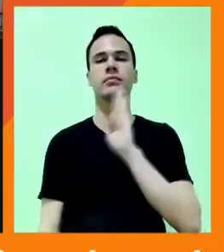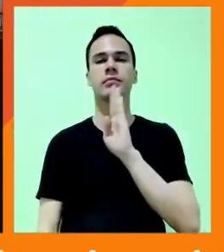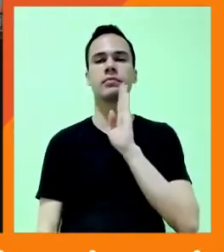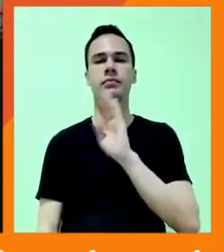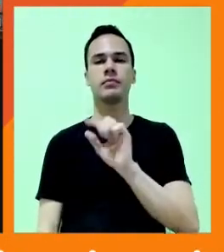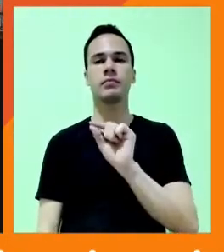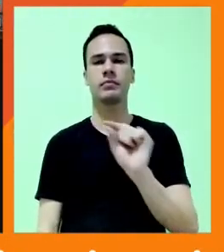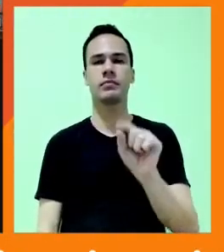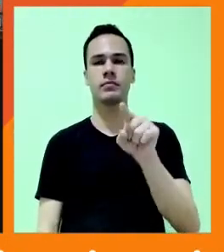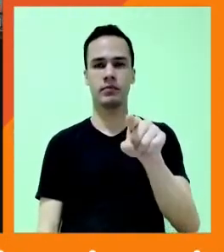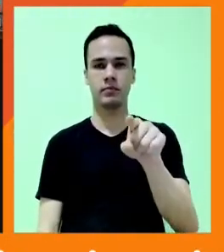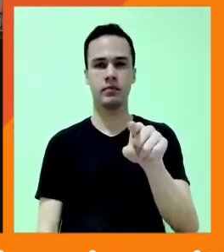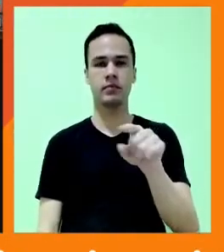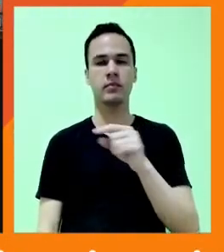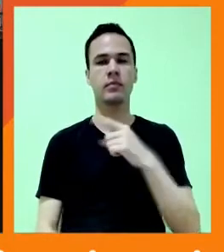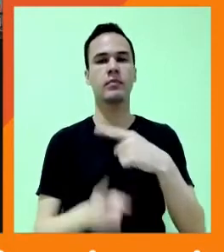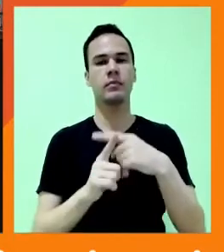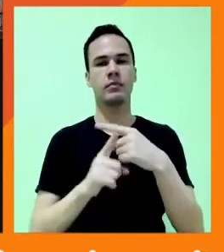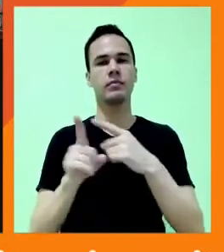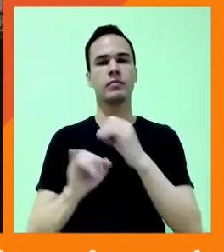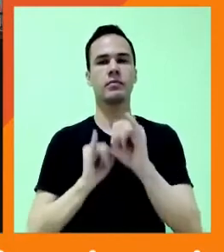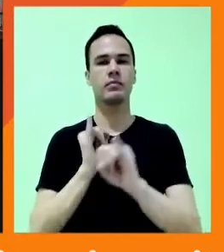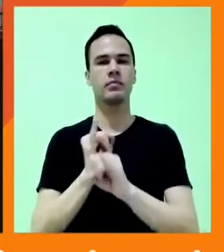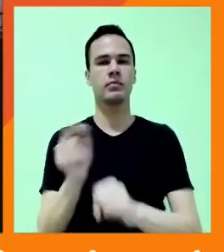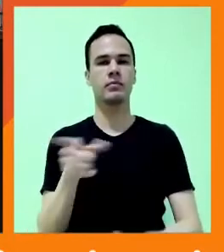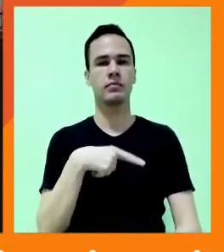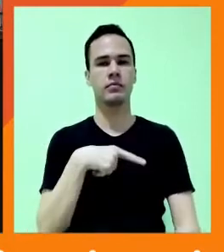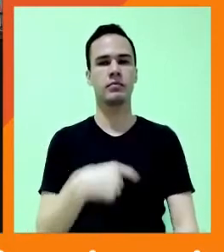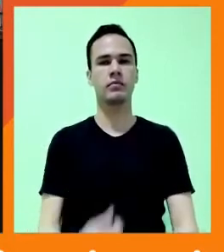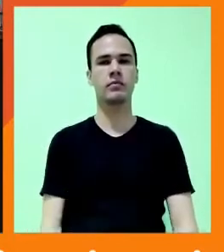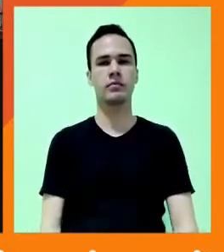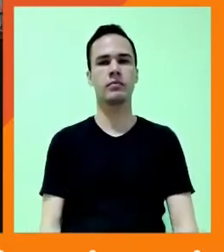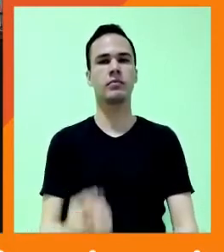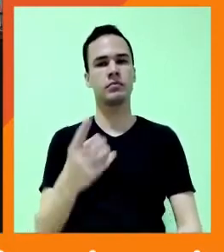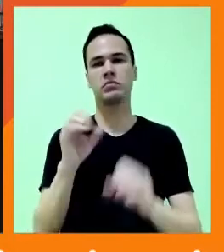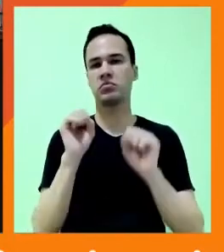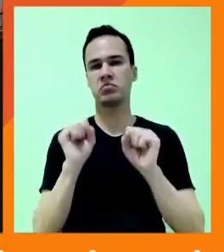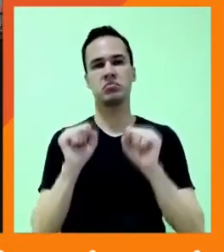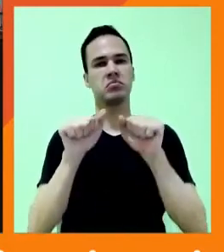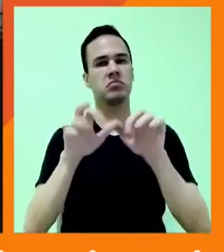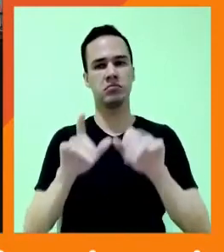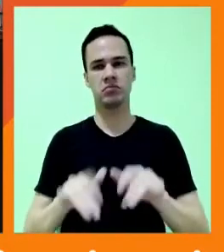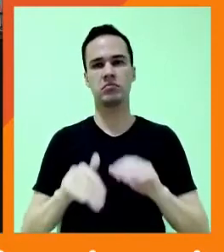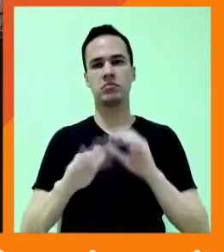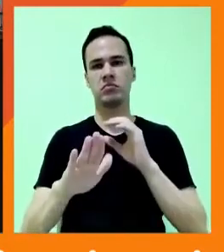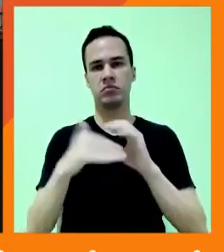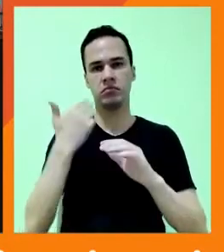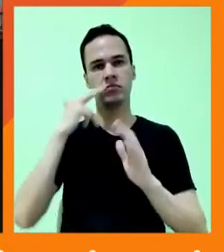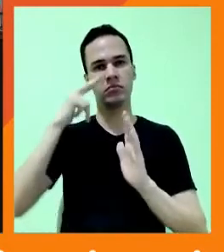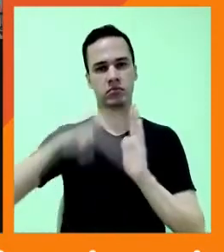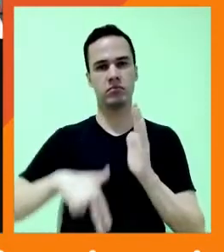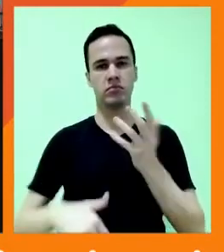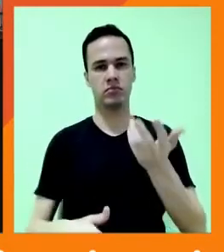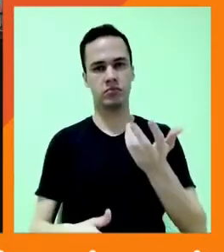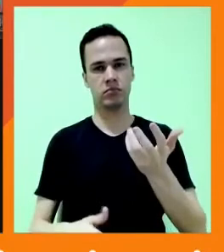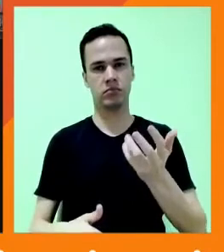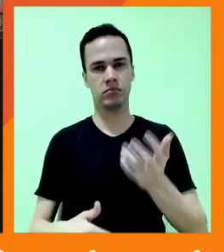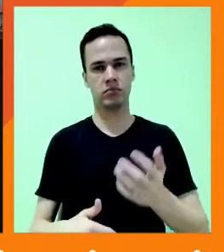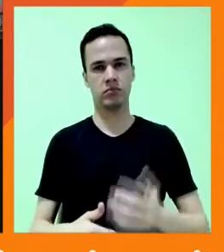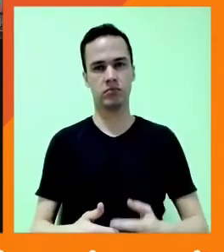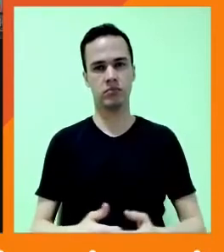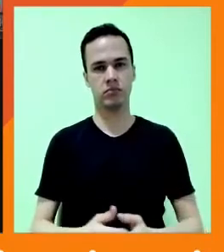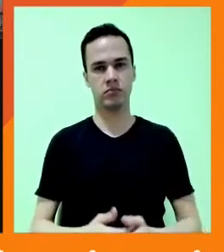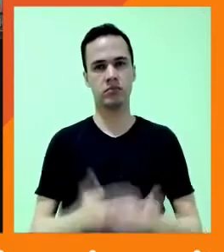hoje por conta dessa internet? Se quiser colocar no chat, depois também eu vou adorar ler o que vocês têm